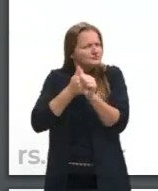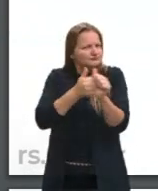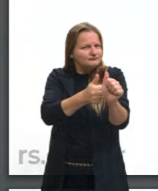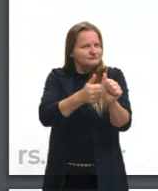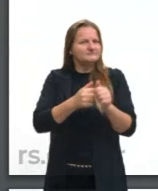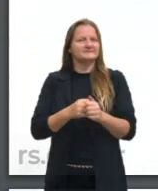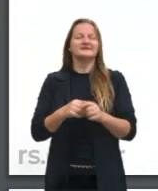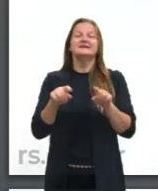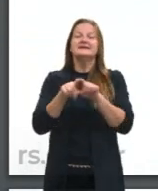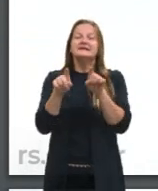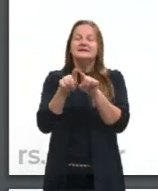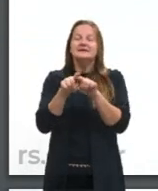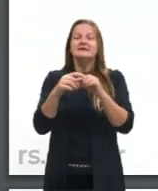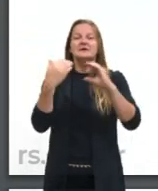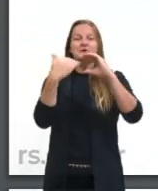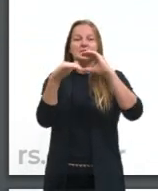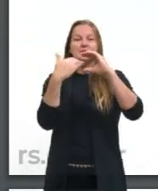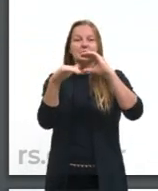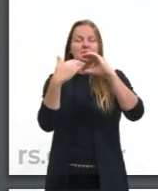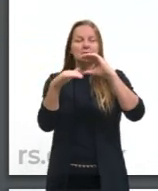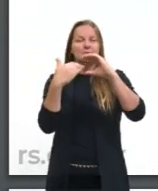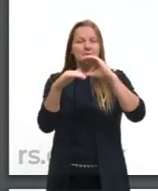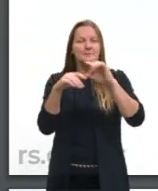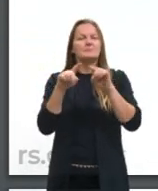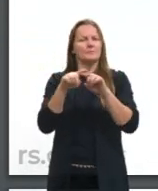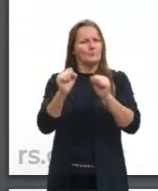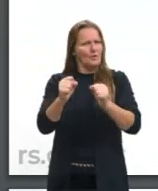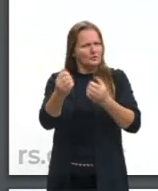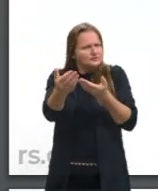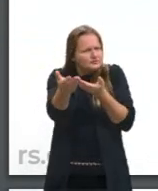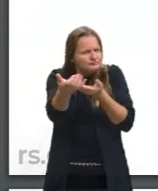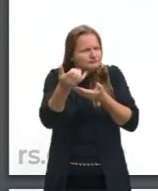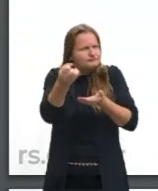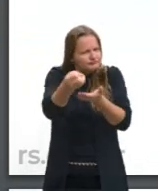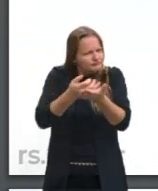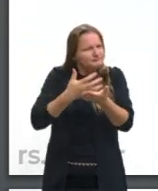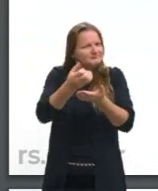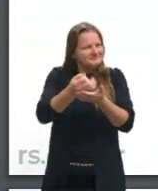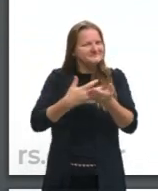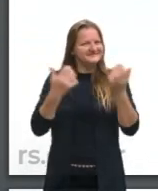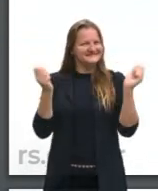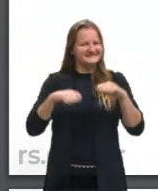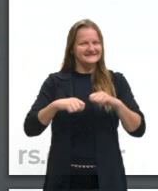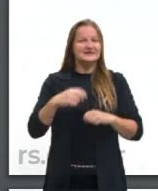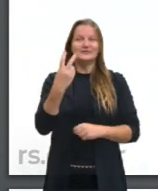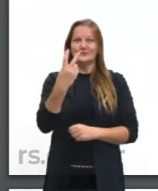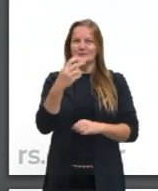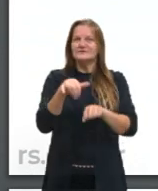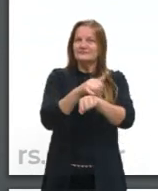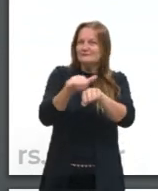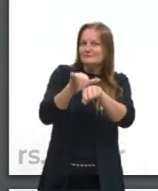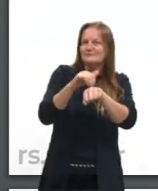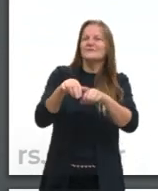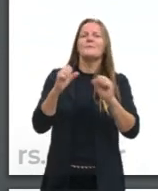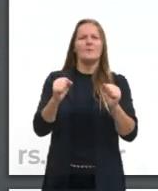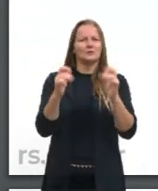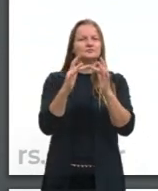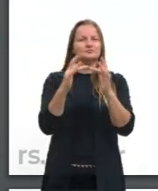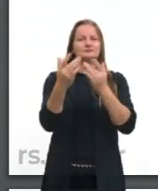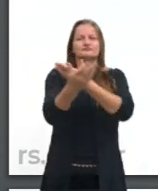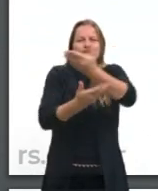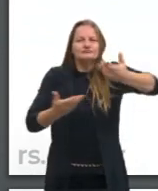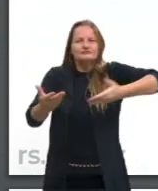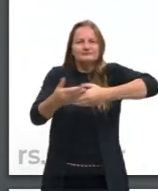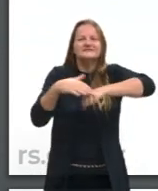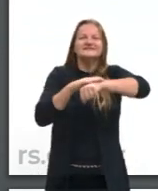também ao meu e-mail educar, caso vocês queiram mandar alguma mensagem. Lembrando que essas são duas ferramentas de acesso a vocês a conversarem